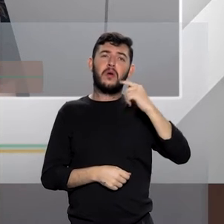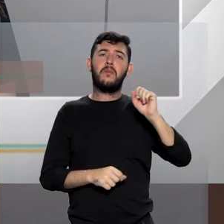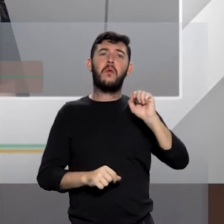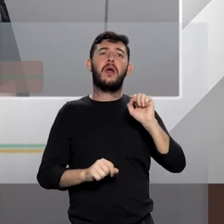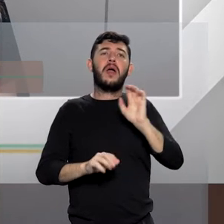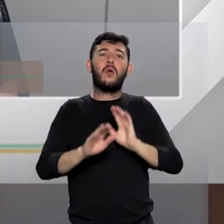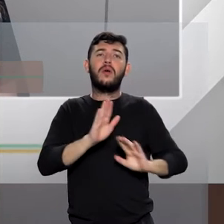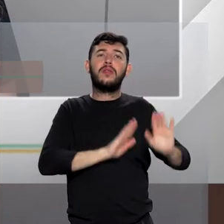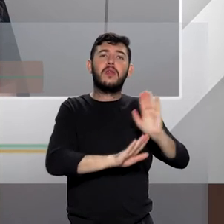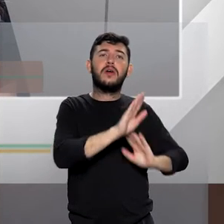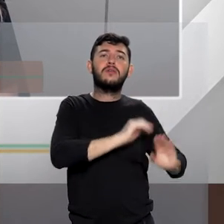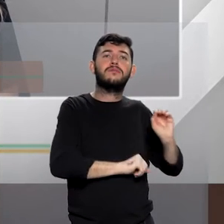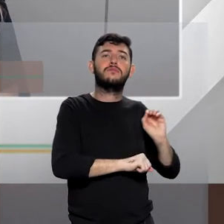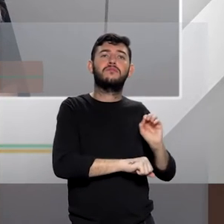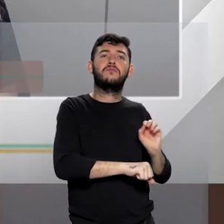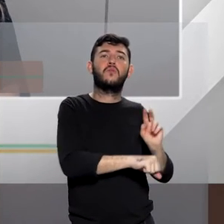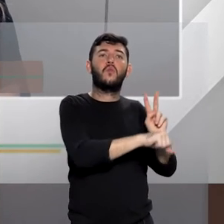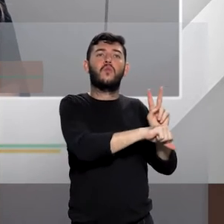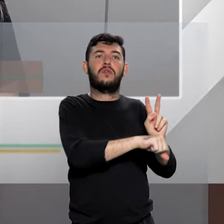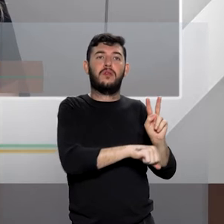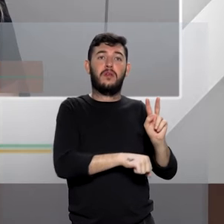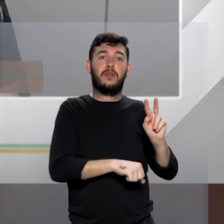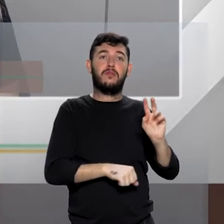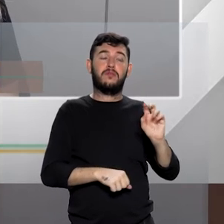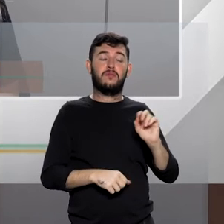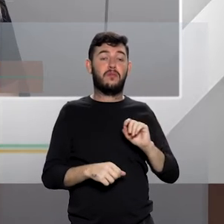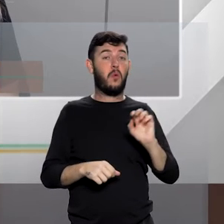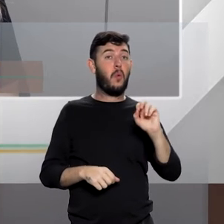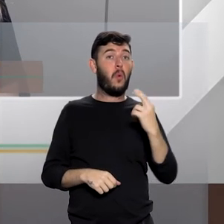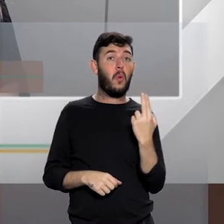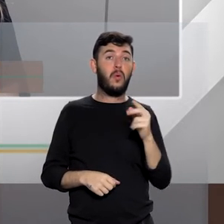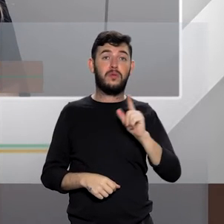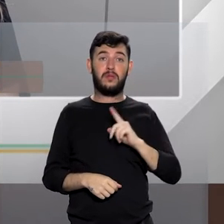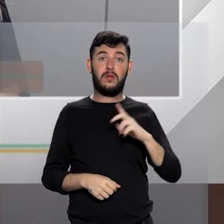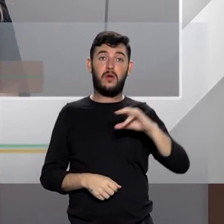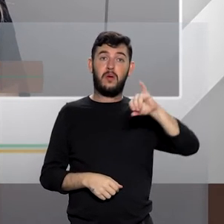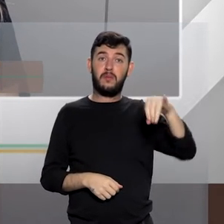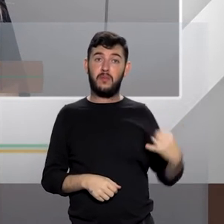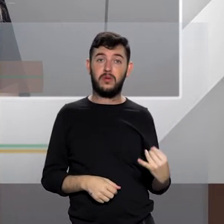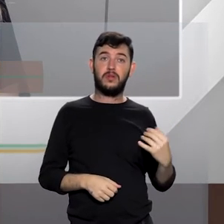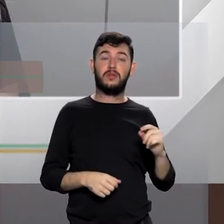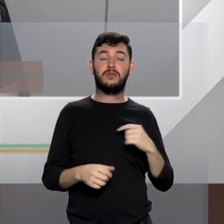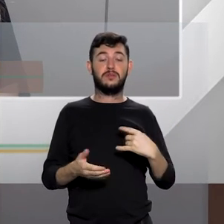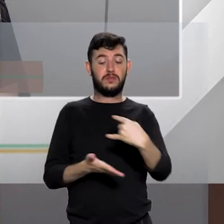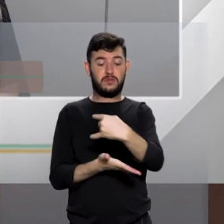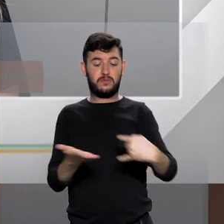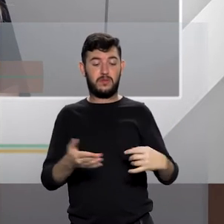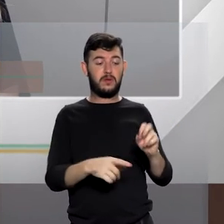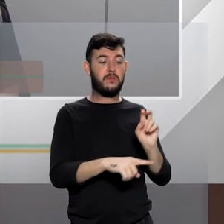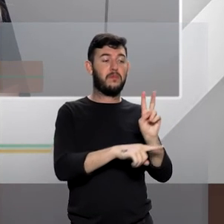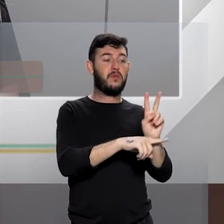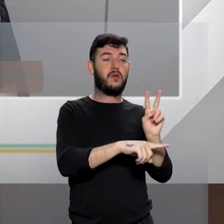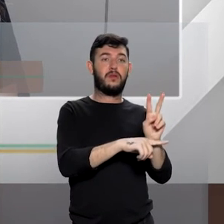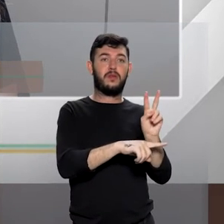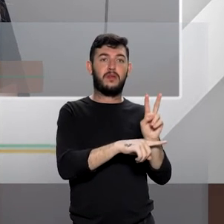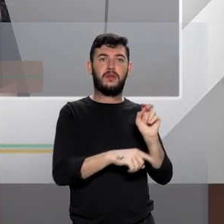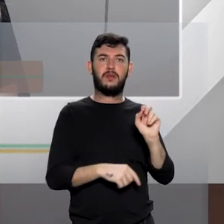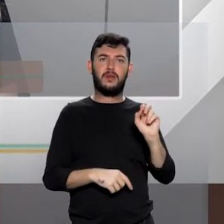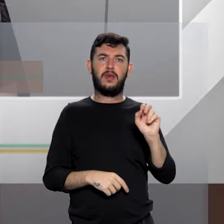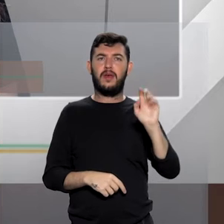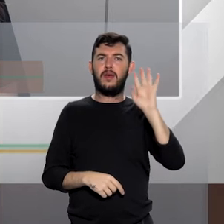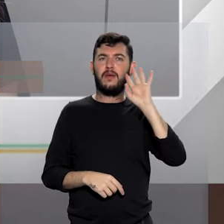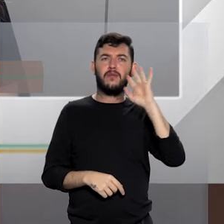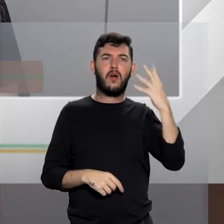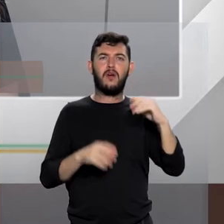emergenciais. Temos também outras oportunidades de algumas medidas protetivas que são eficientes no